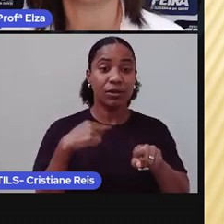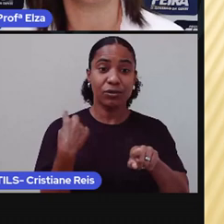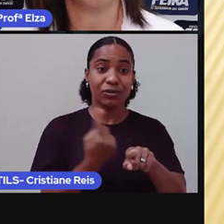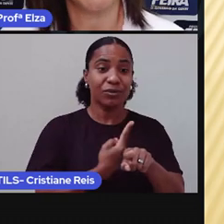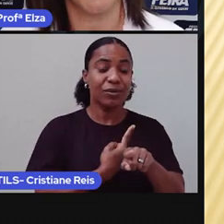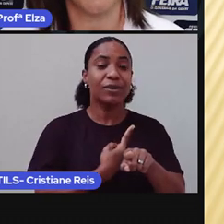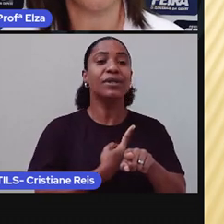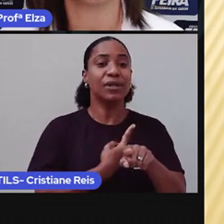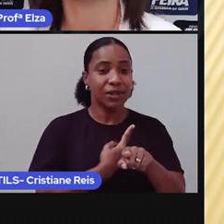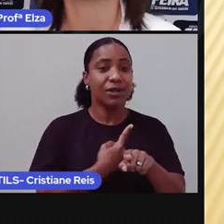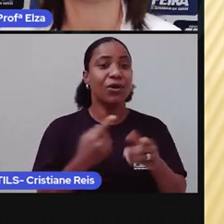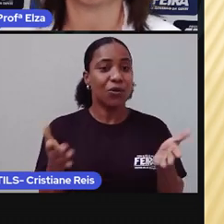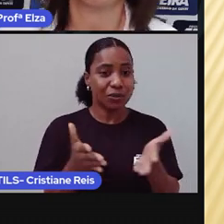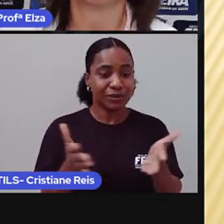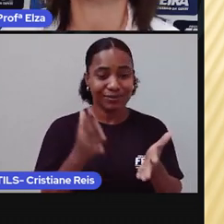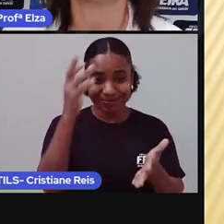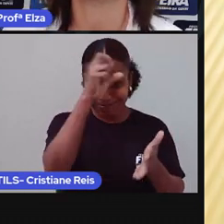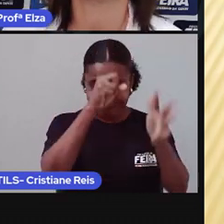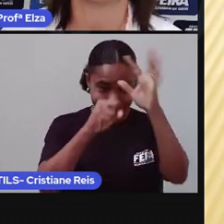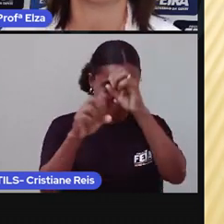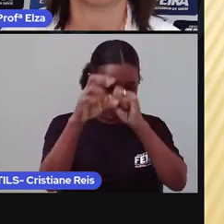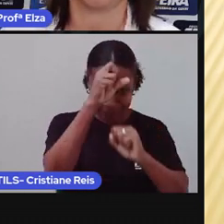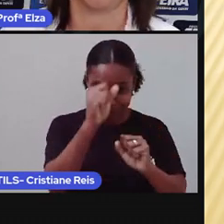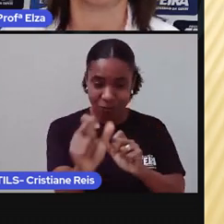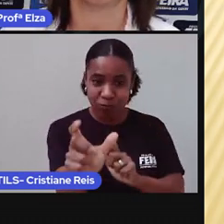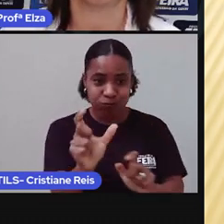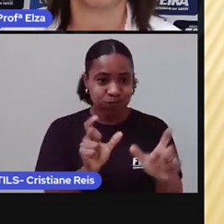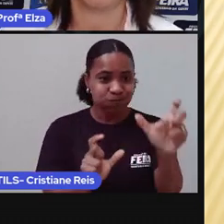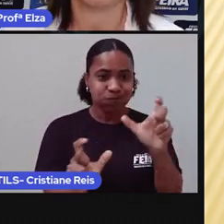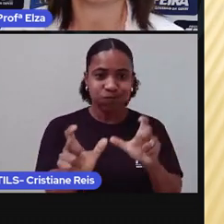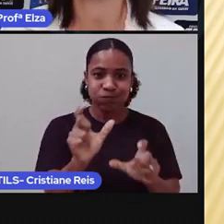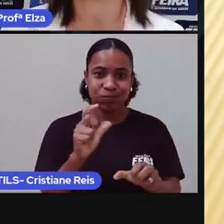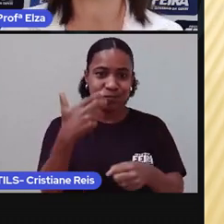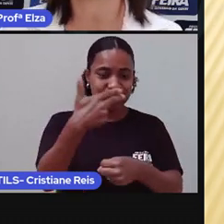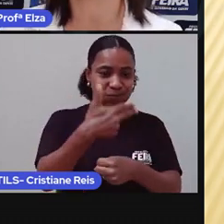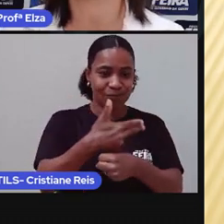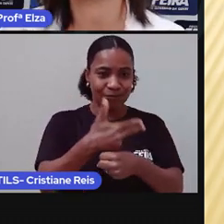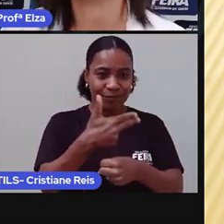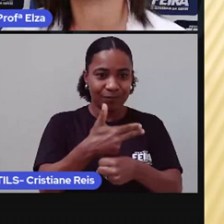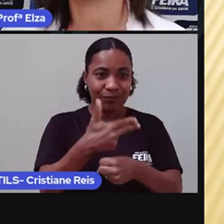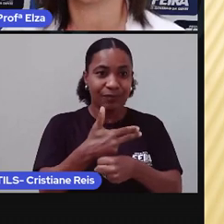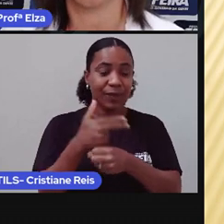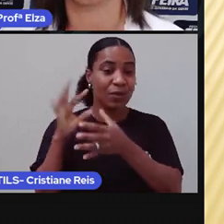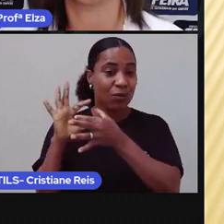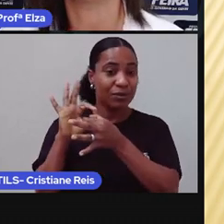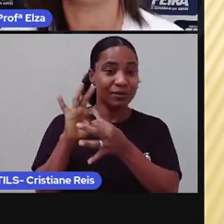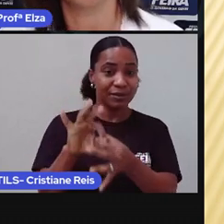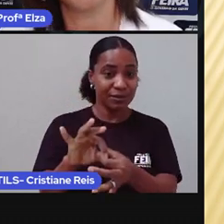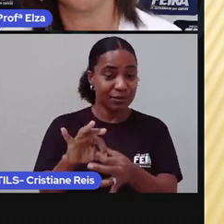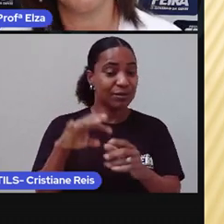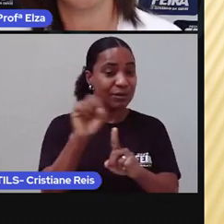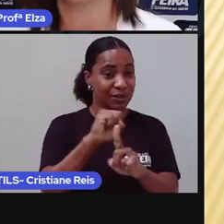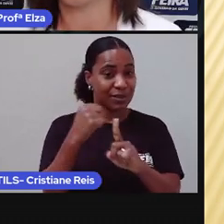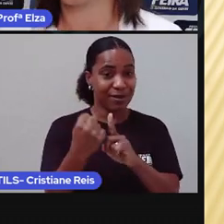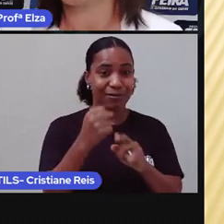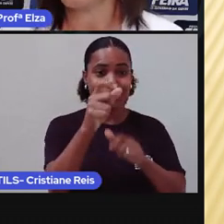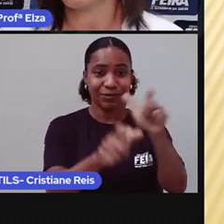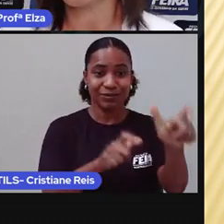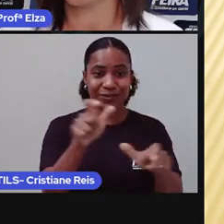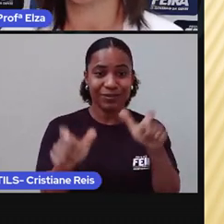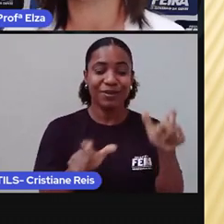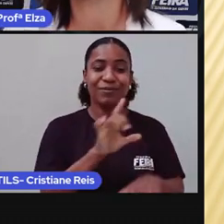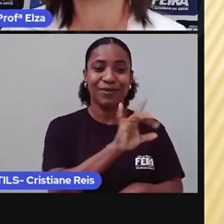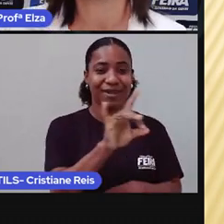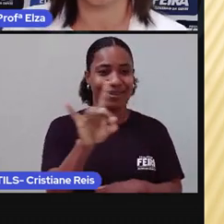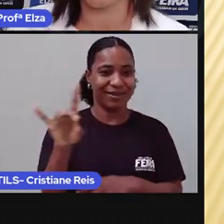e ampliar o nosso repertório lexical. Relativo ao contexto social do estudante, para a